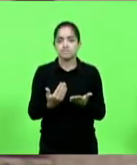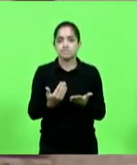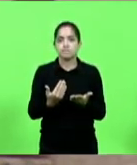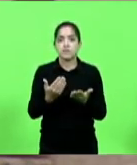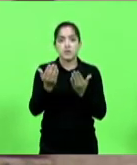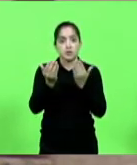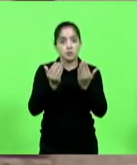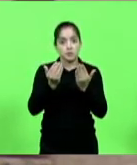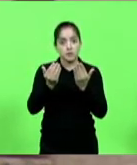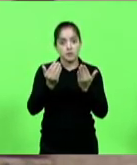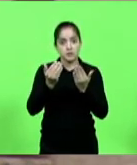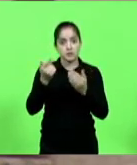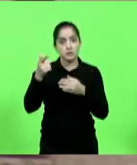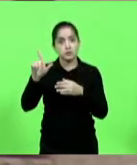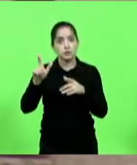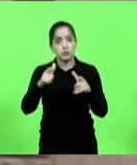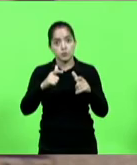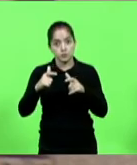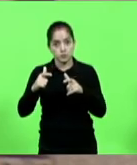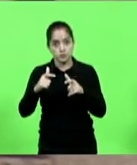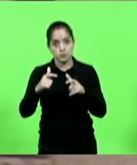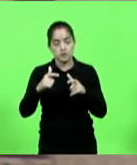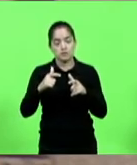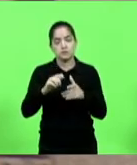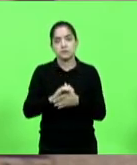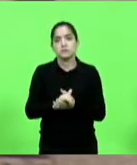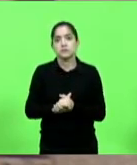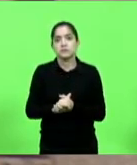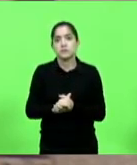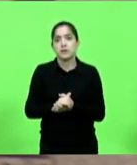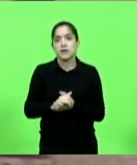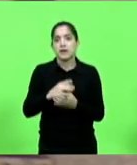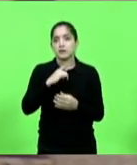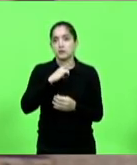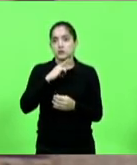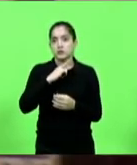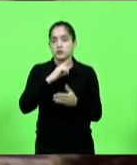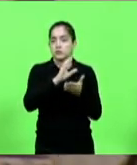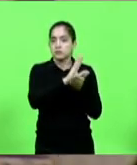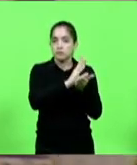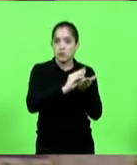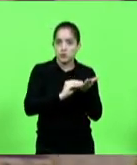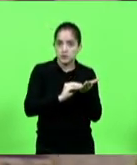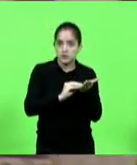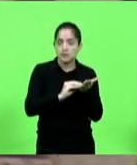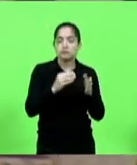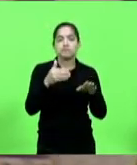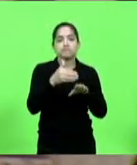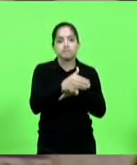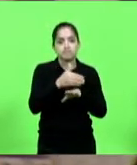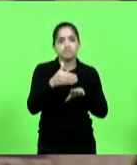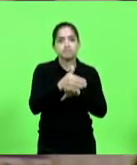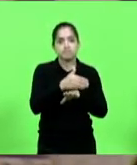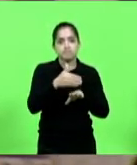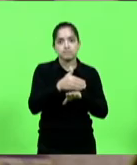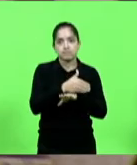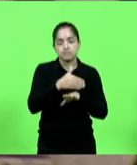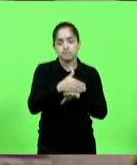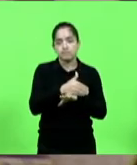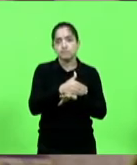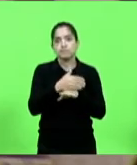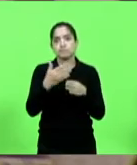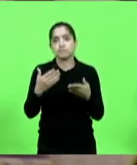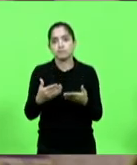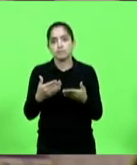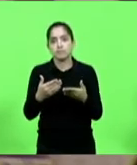e mesmo em Santa Catarina. Nós temos um modelo de participação, como poucas